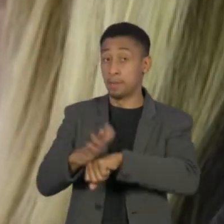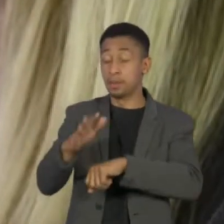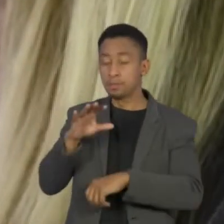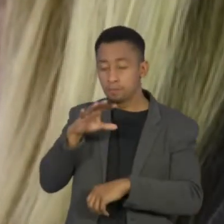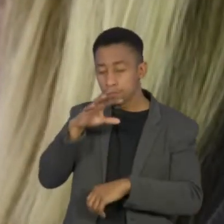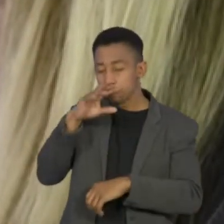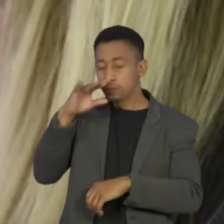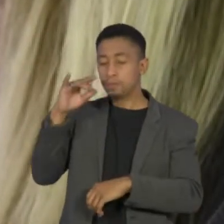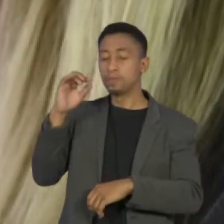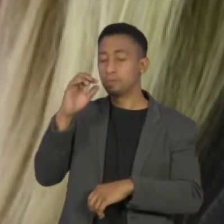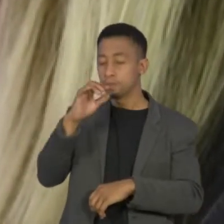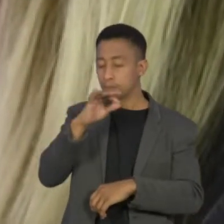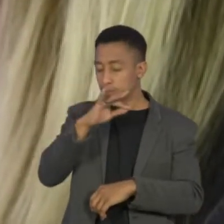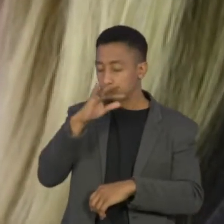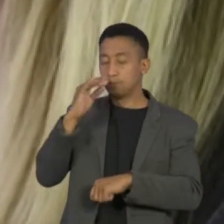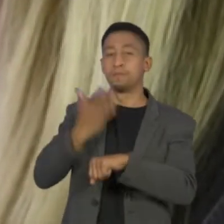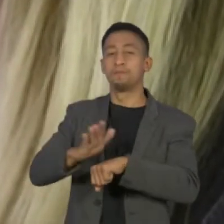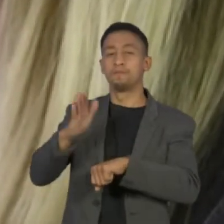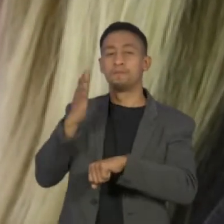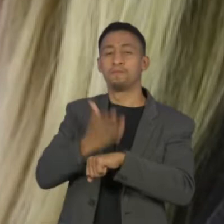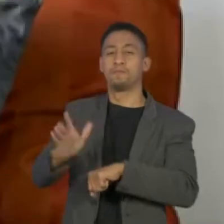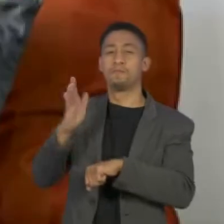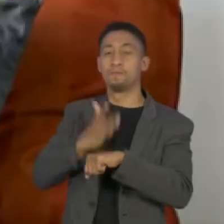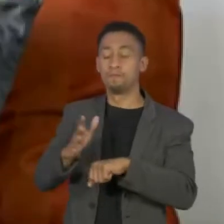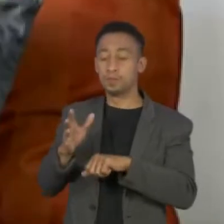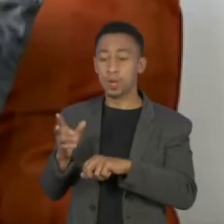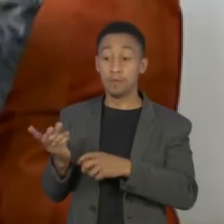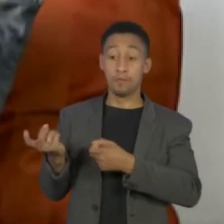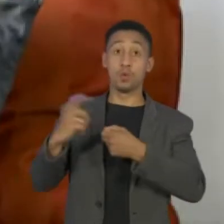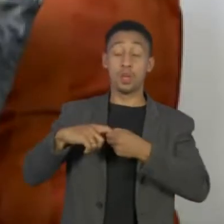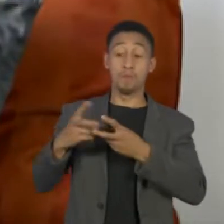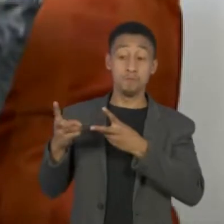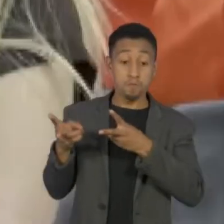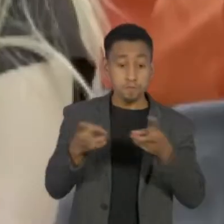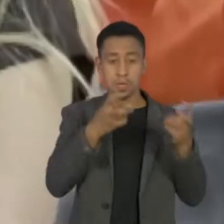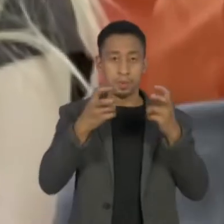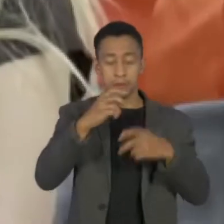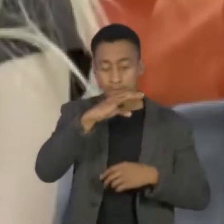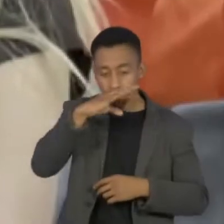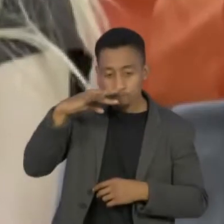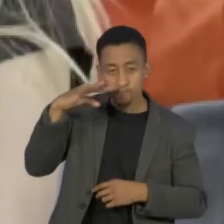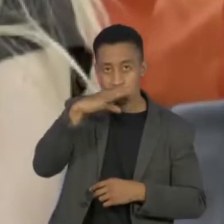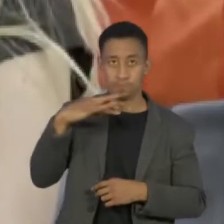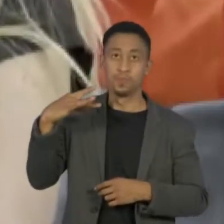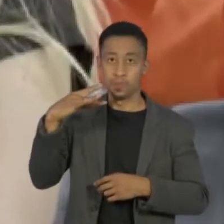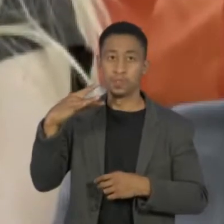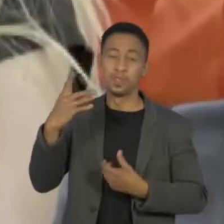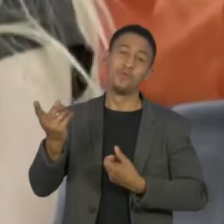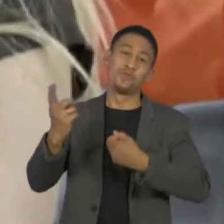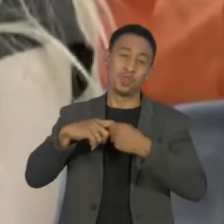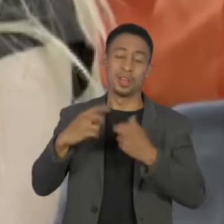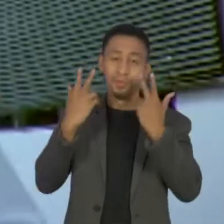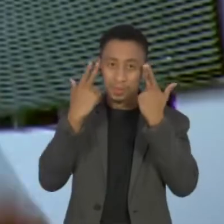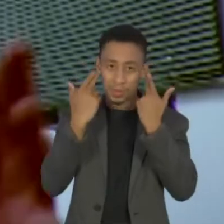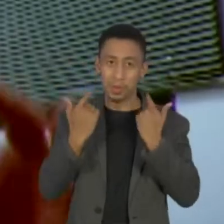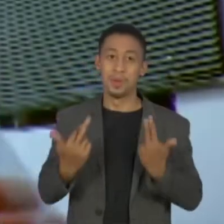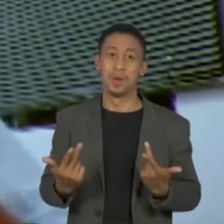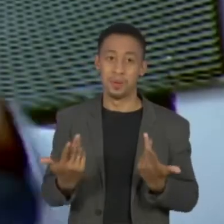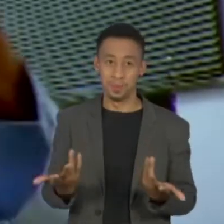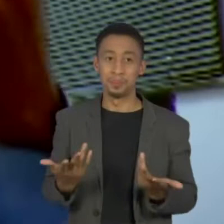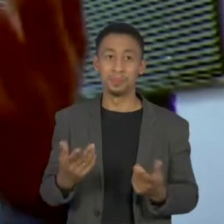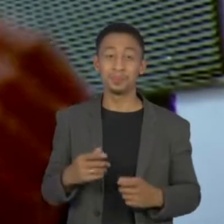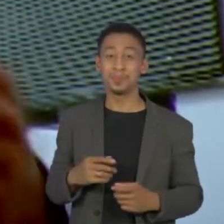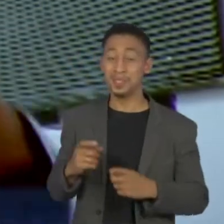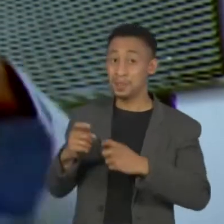exercícios para restaurar a percepção dos cheiros e, no caso de muitas pessoas, devolver normalidade da vida. Este